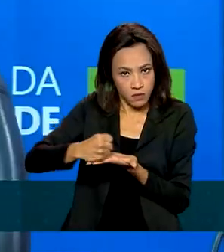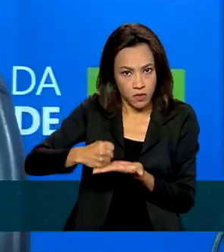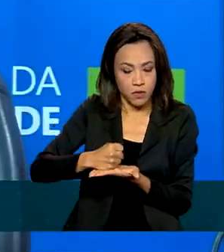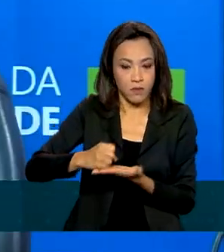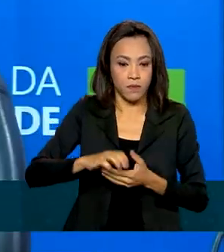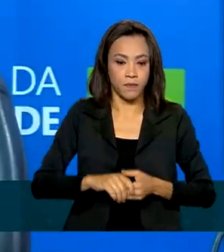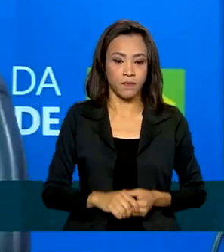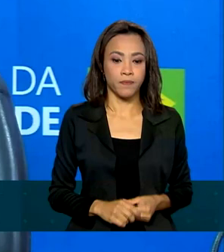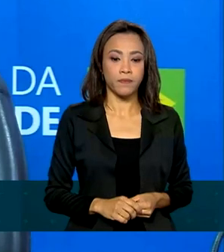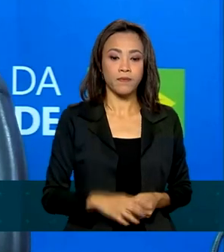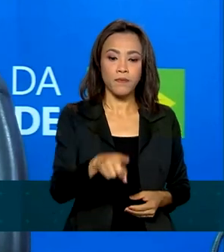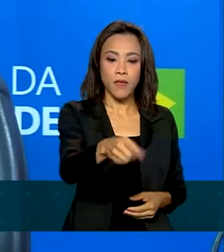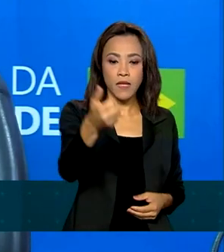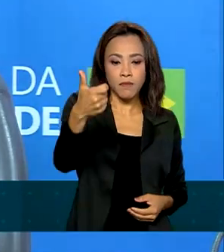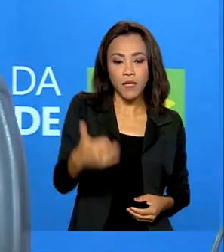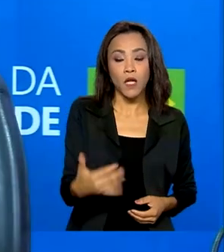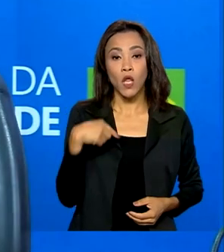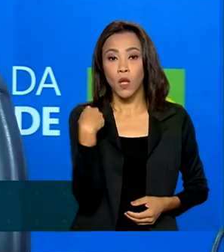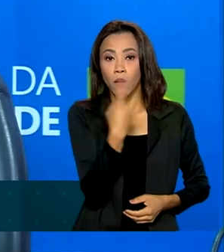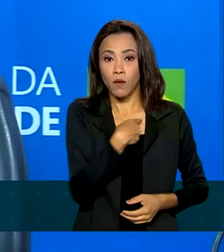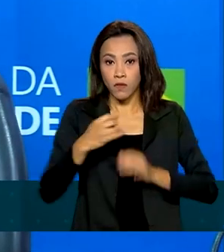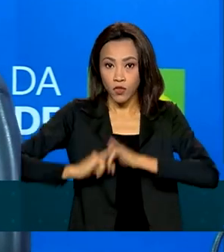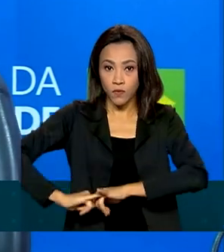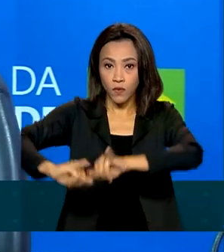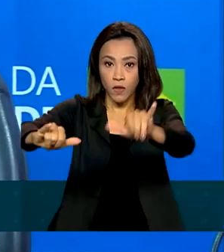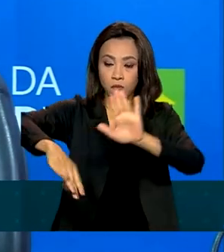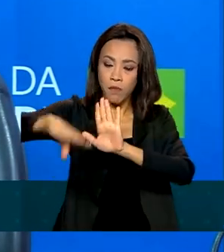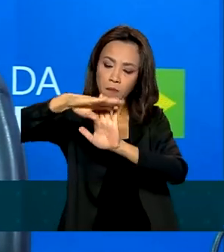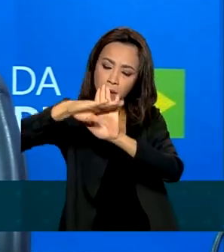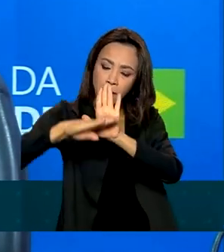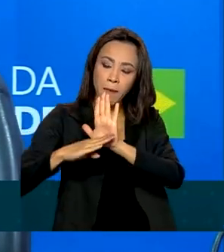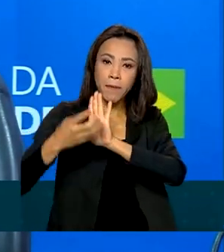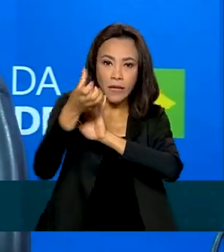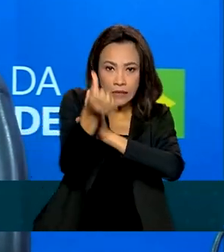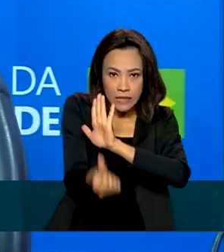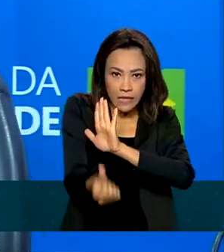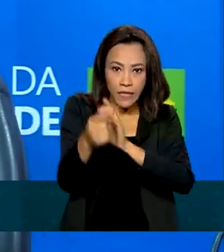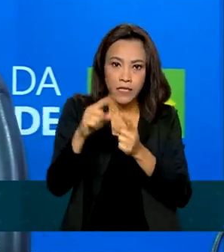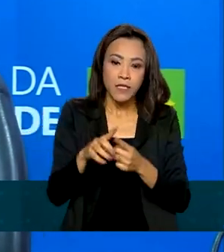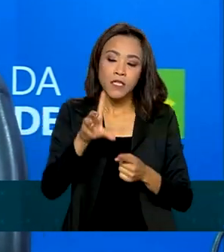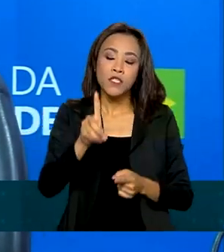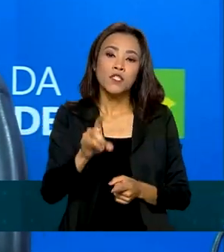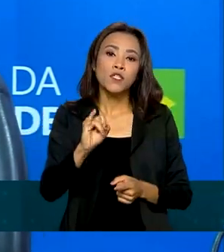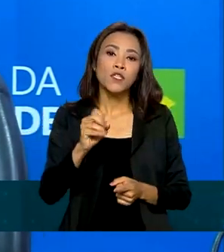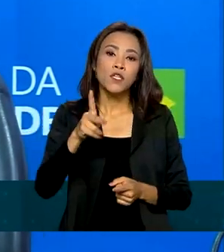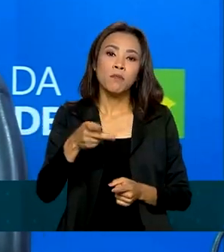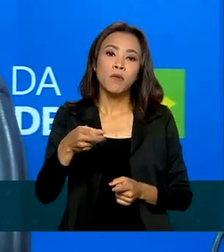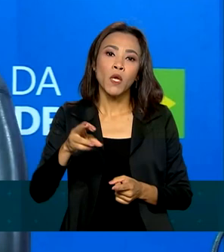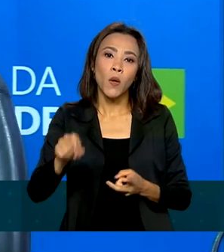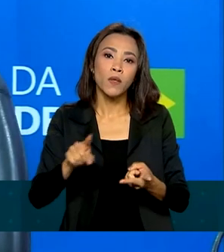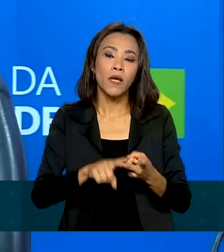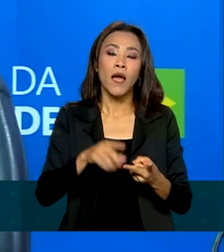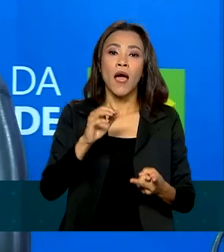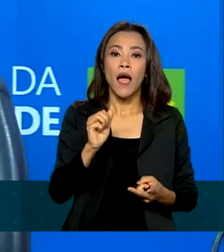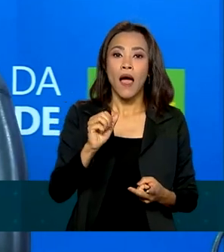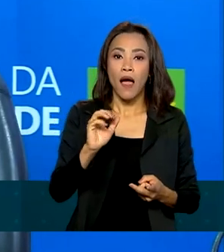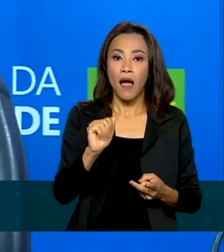publicamos aí uma liberação de preços para seis medicamentos, de pirona injetável, aminofilina,